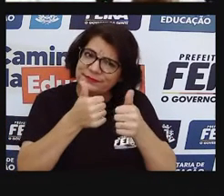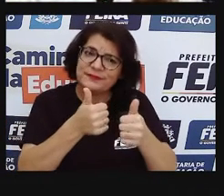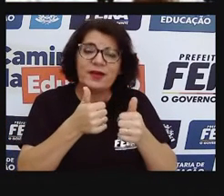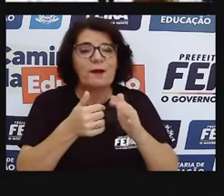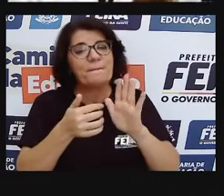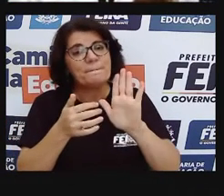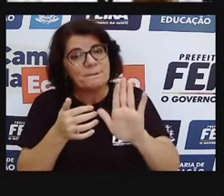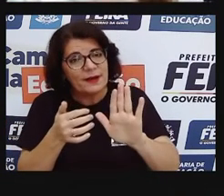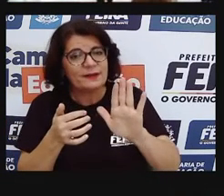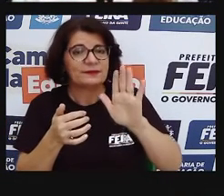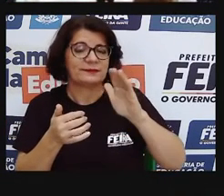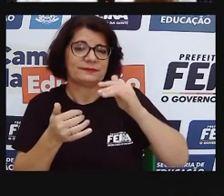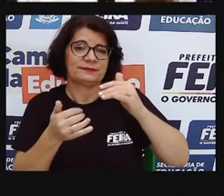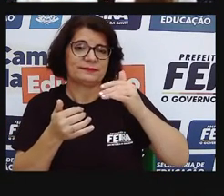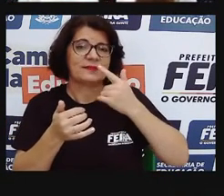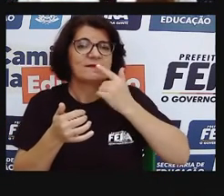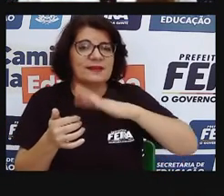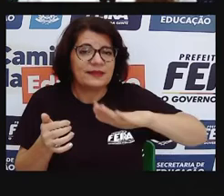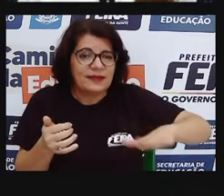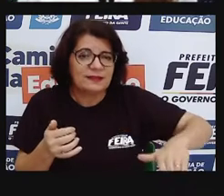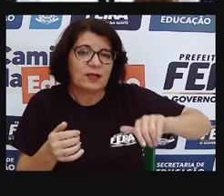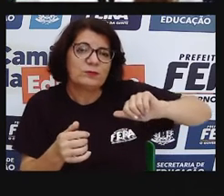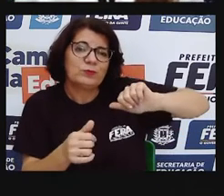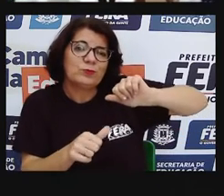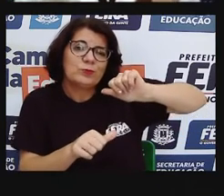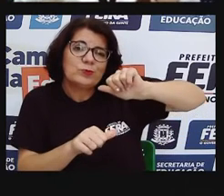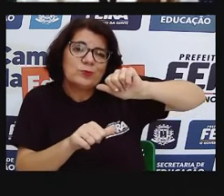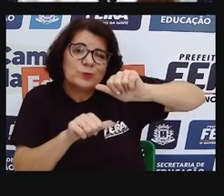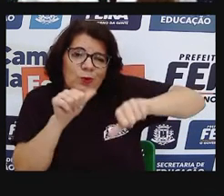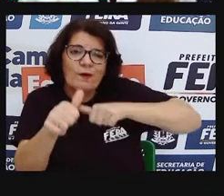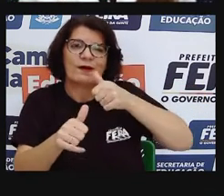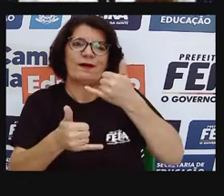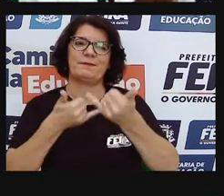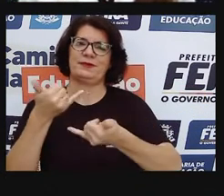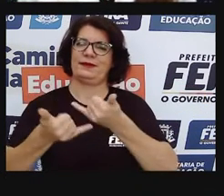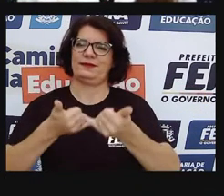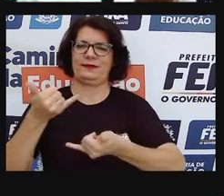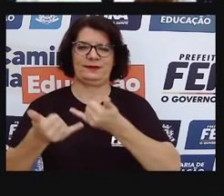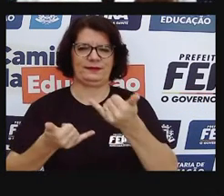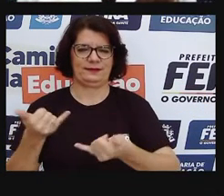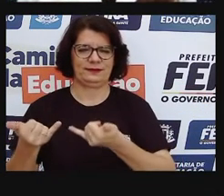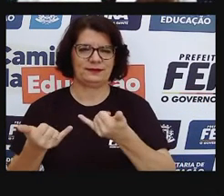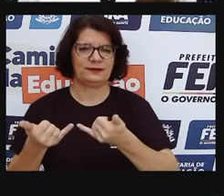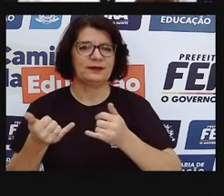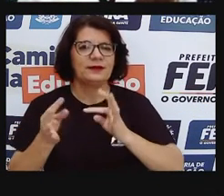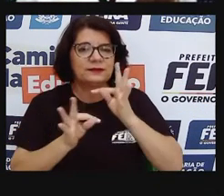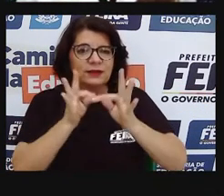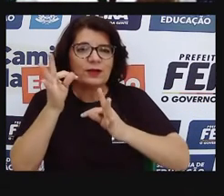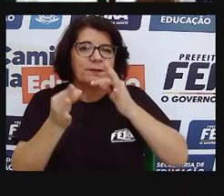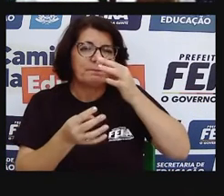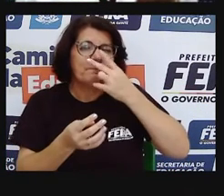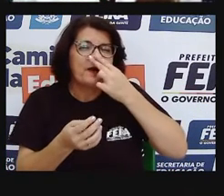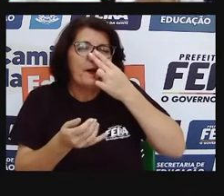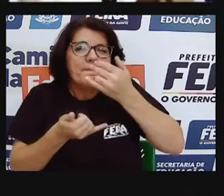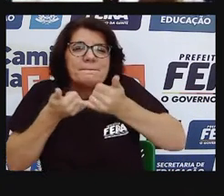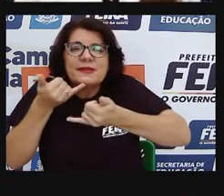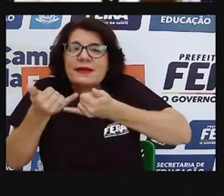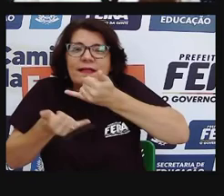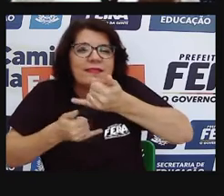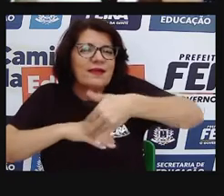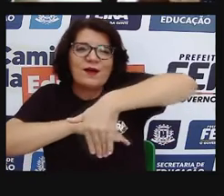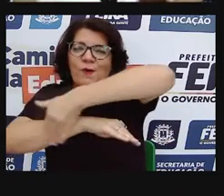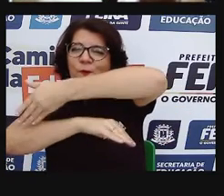na casa de vocês, mesmo distante. Essa mesma tecnologia, né, afasta as crianças dessas